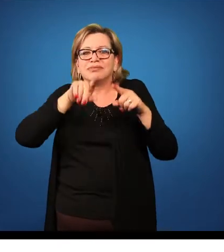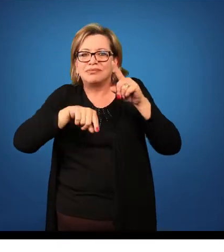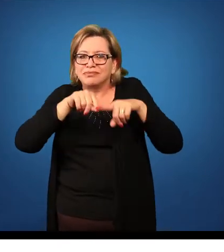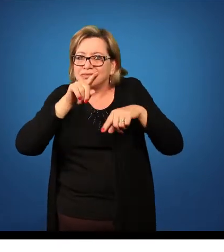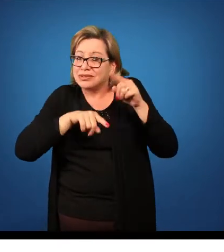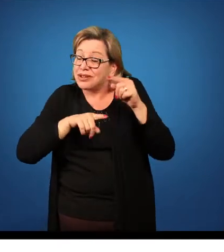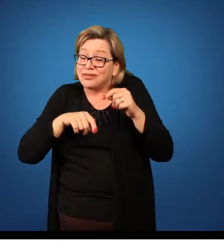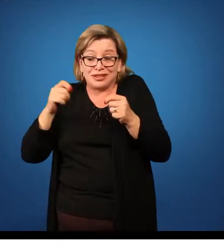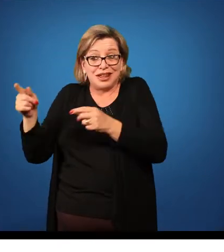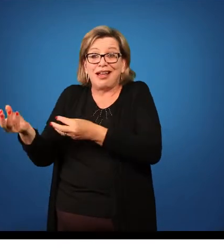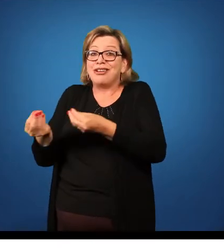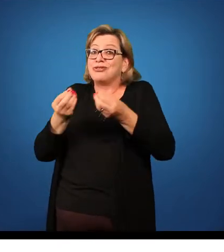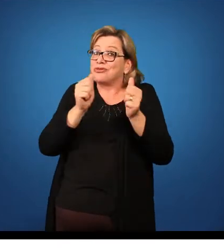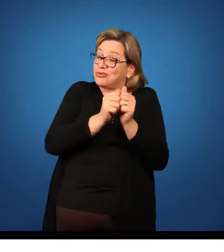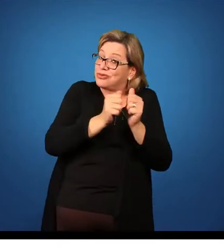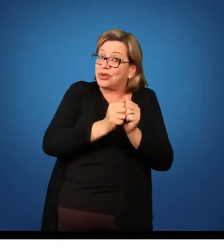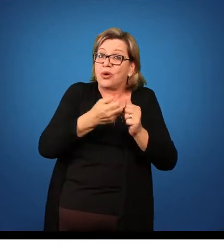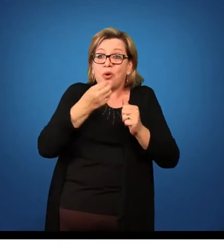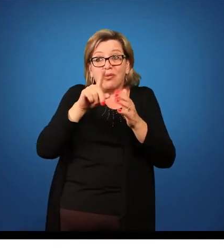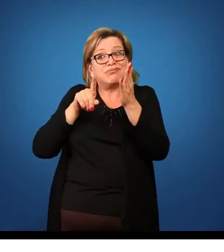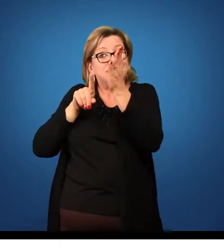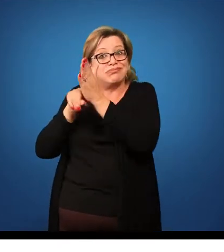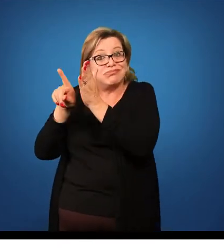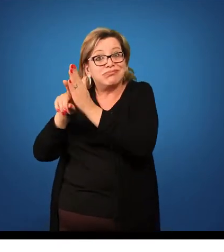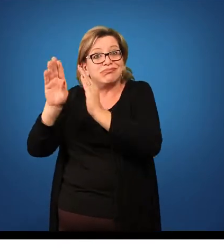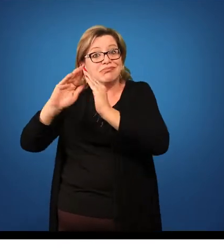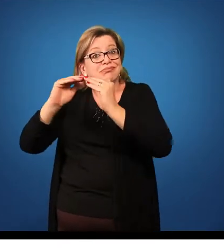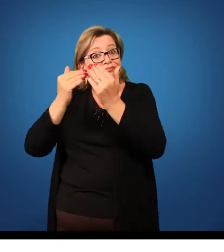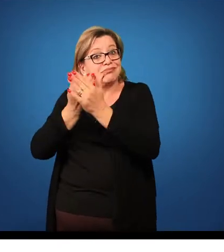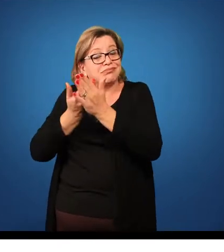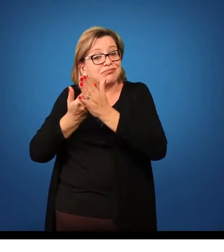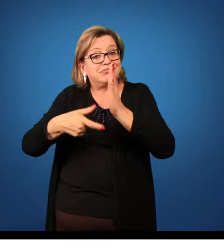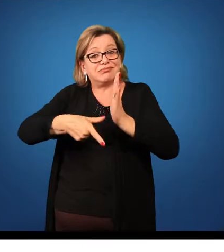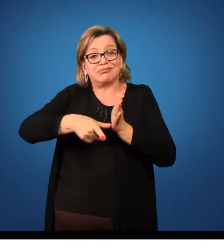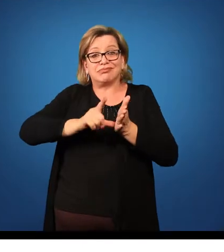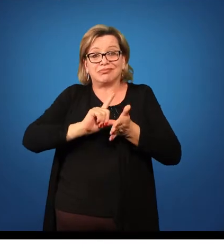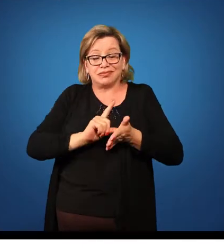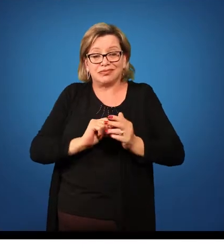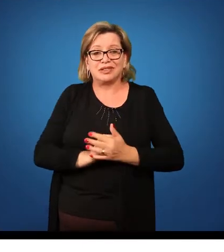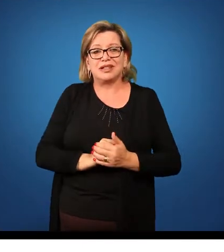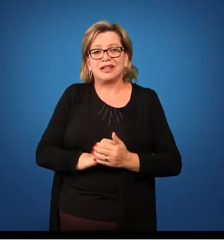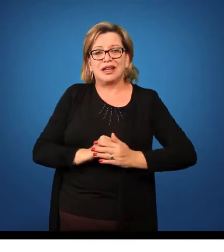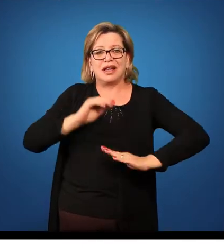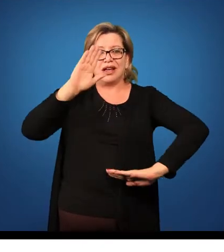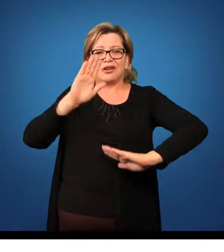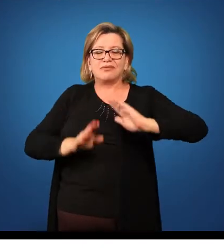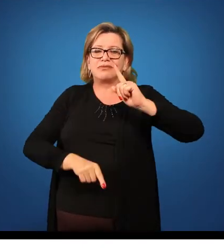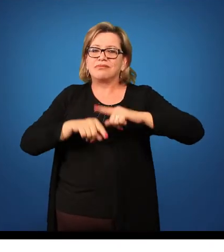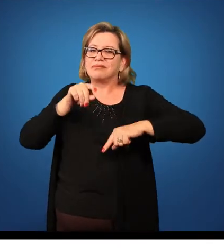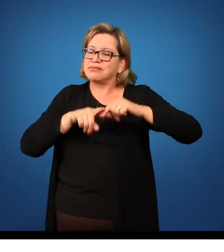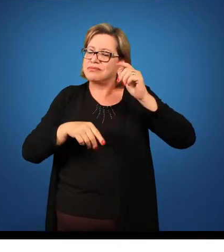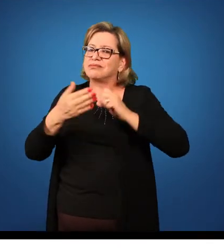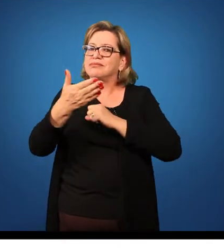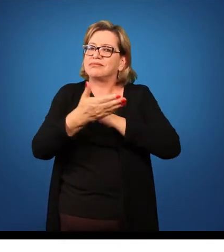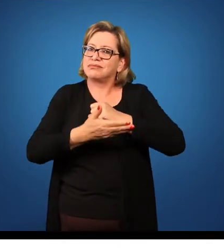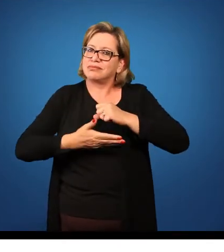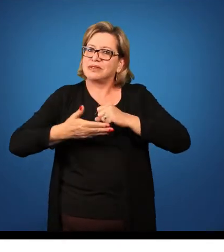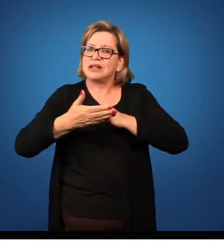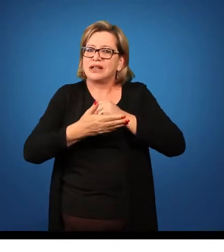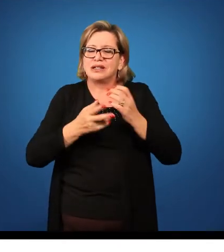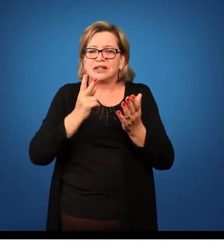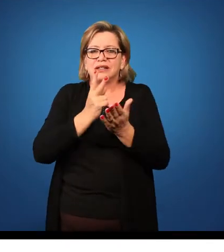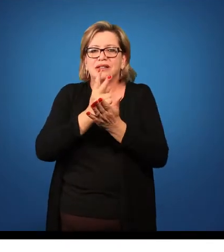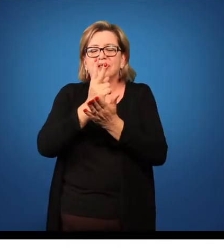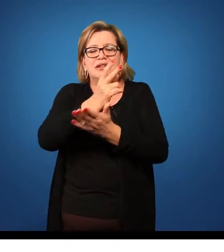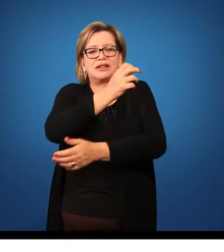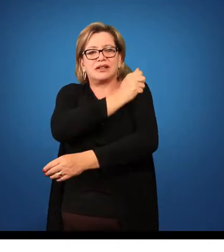disponibilidade no colégio para a utilização desse material. Isso é extremamente importante. Alguns materiais básicos que todo